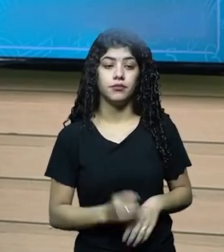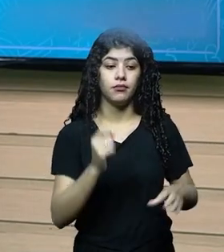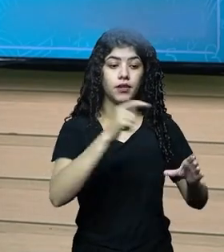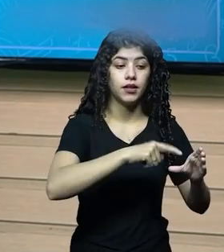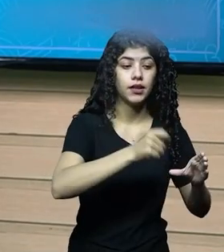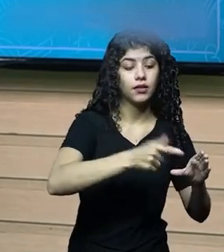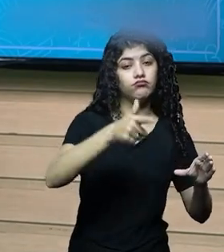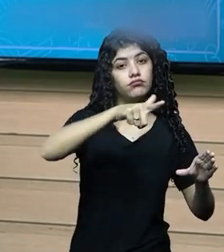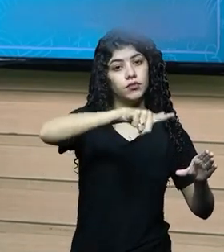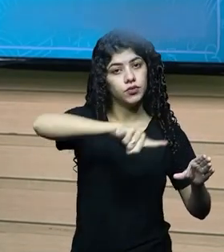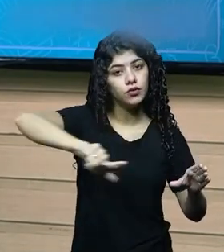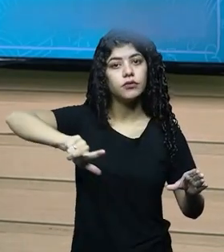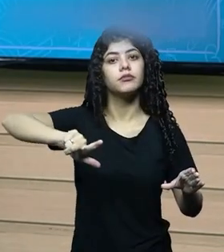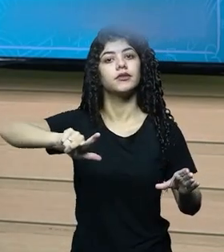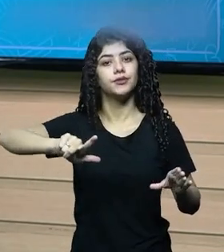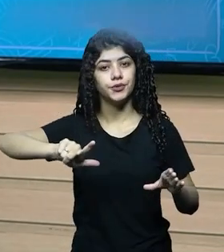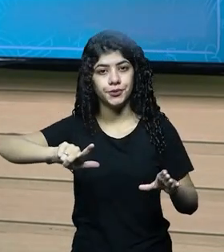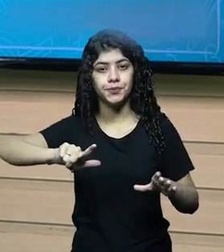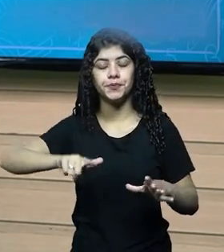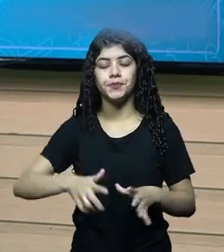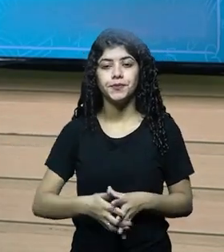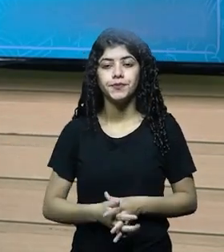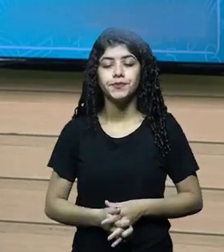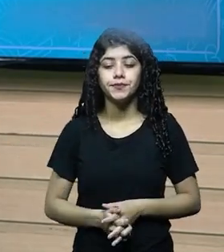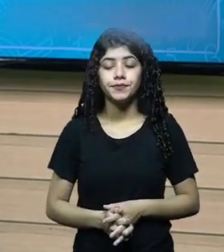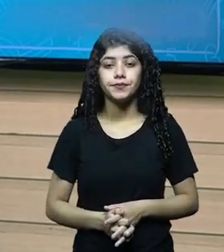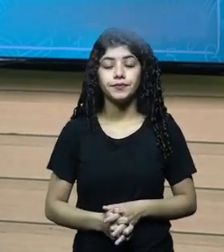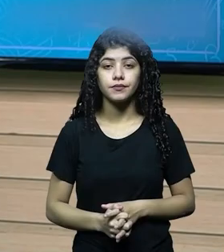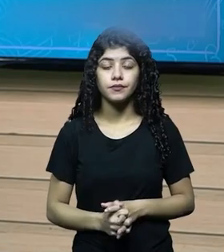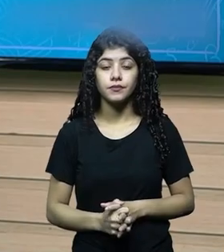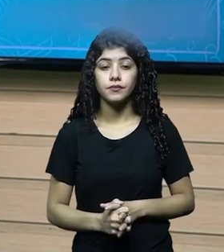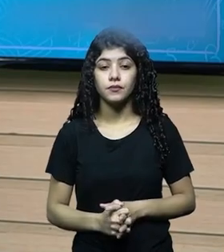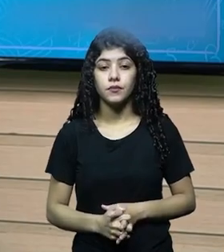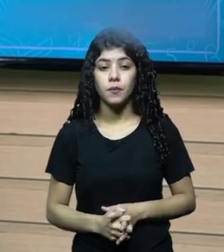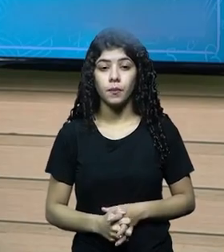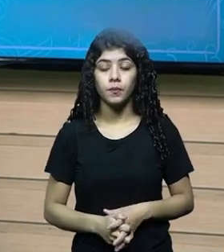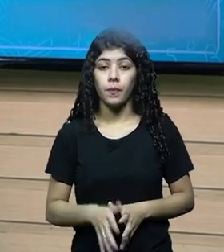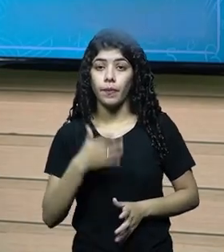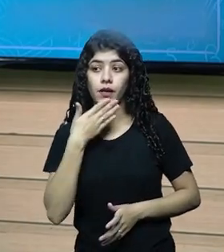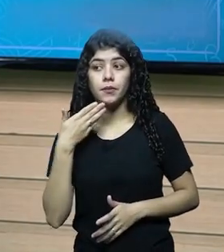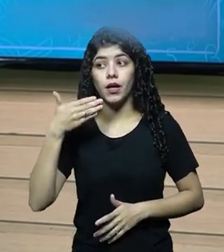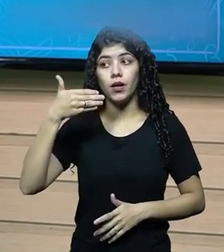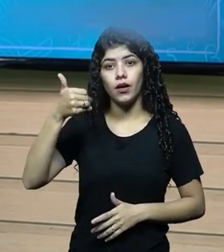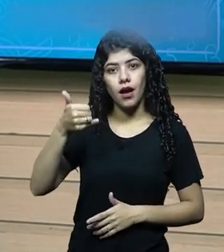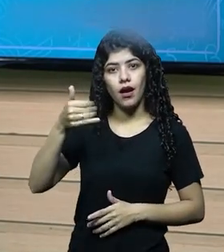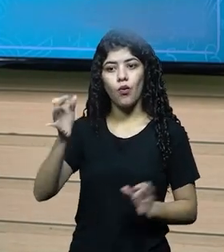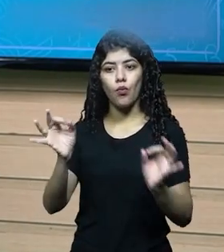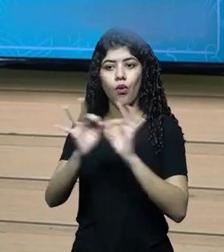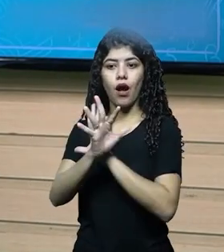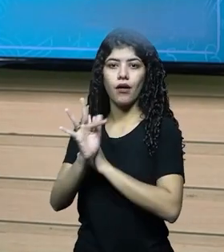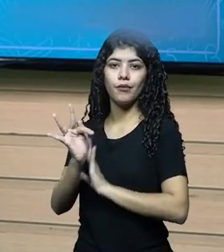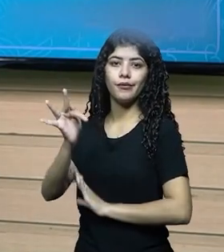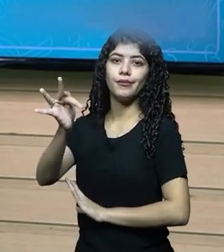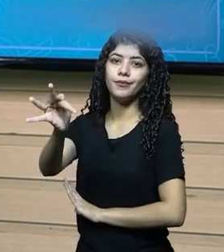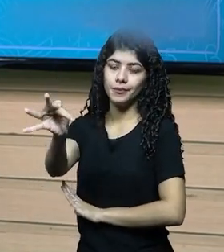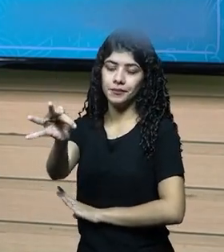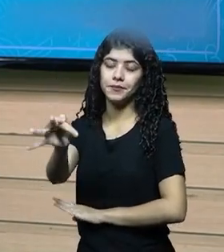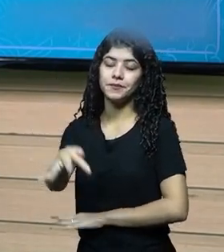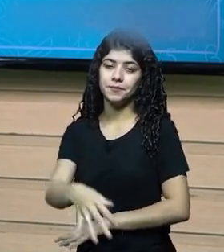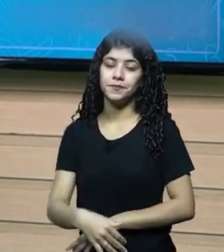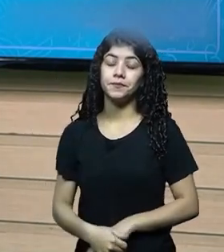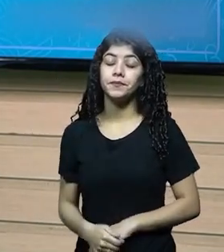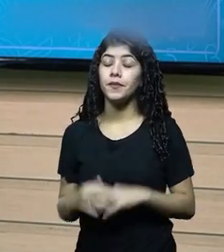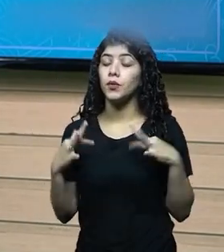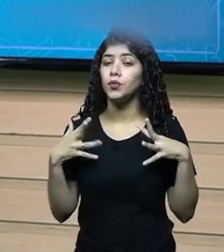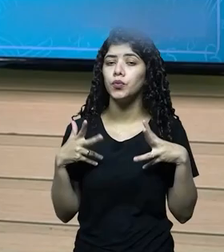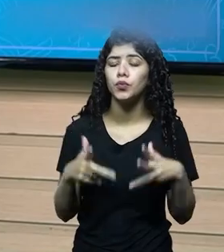parte dos ativos que foram perdidos e melhorar o resultado futuro, otimizar. Então,